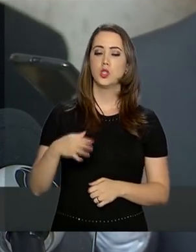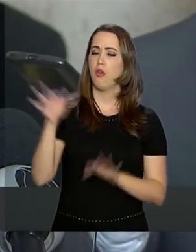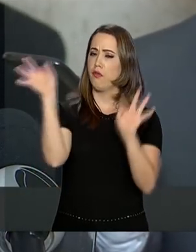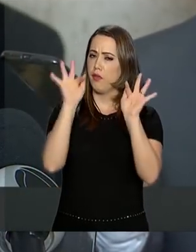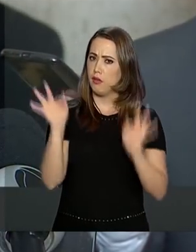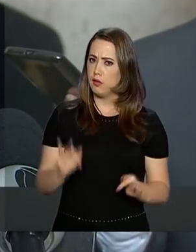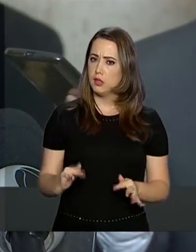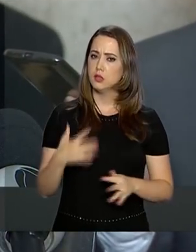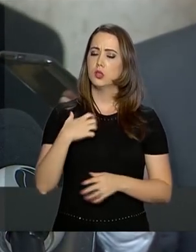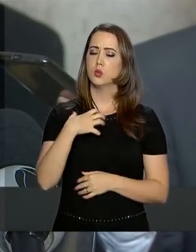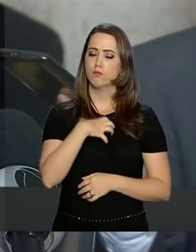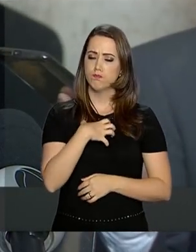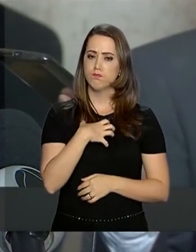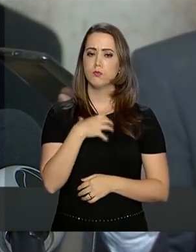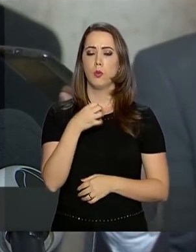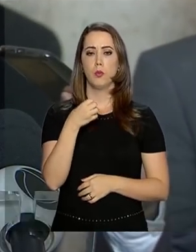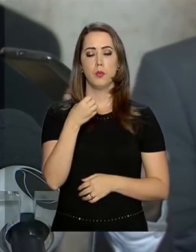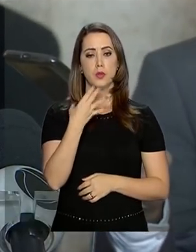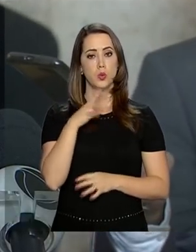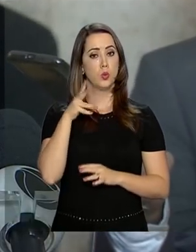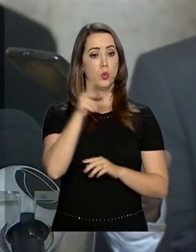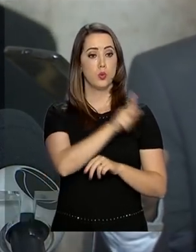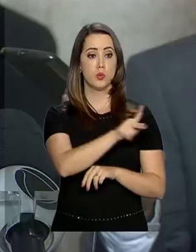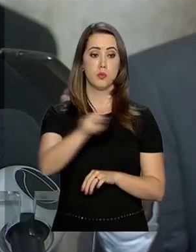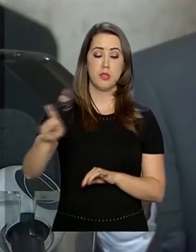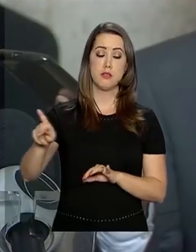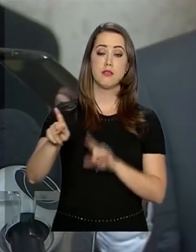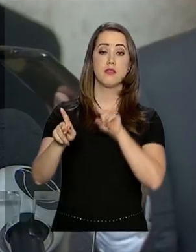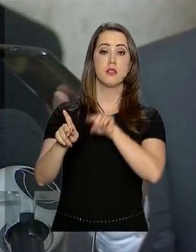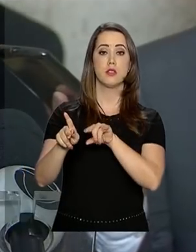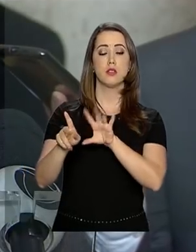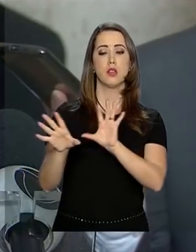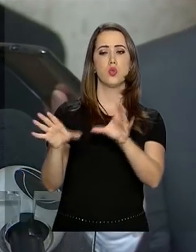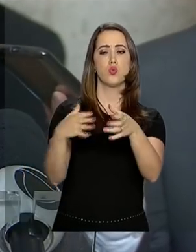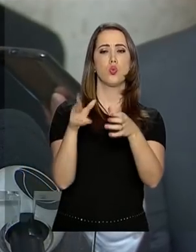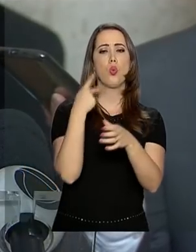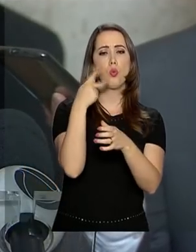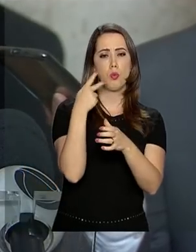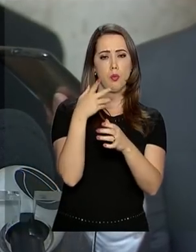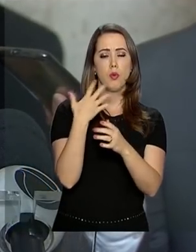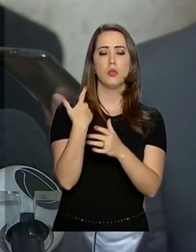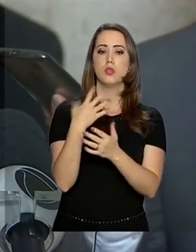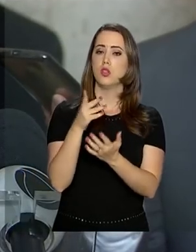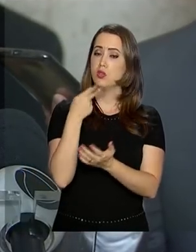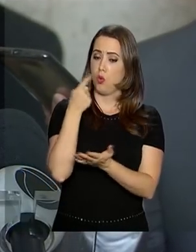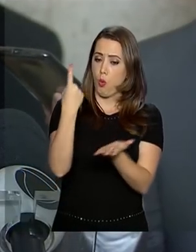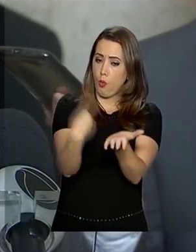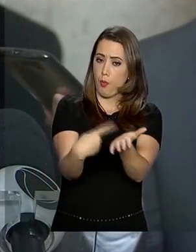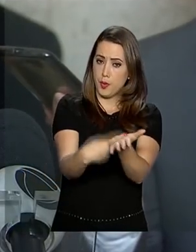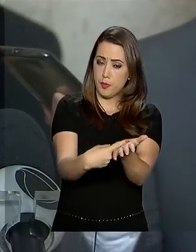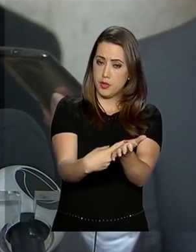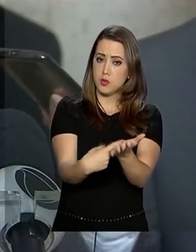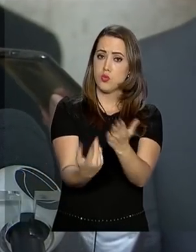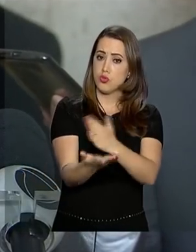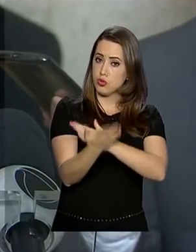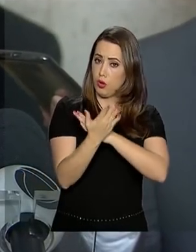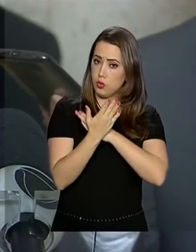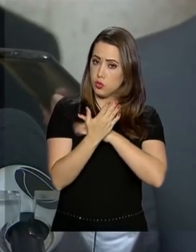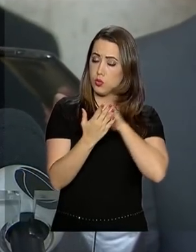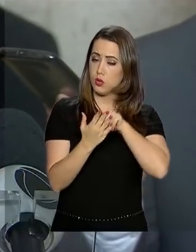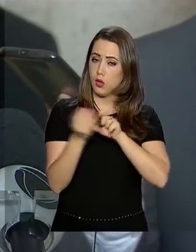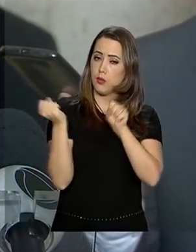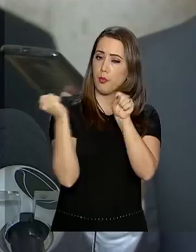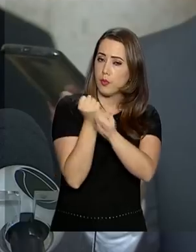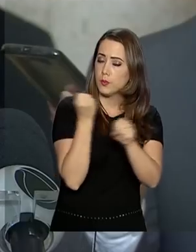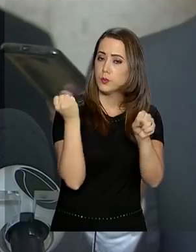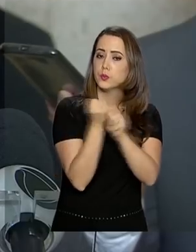Todos os presidentes de partido reiteraram a disposição de ajudar a